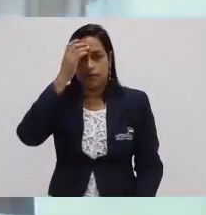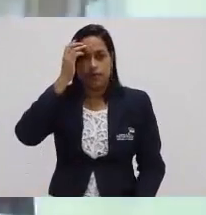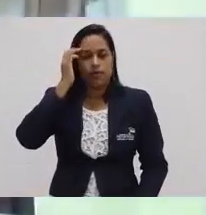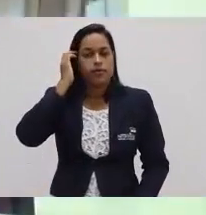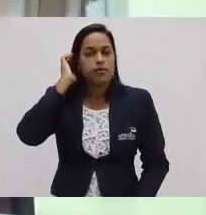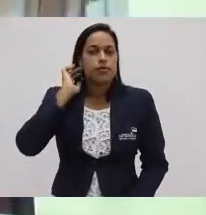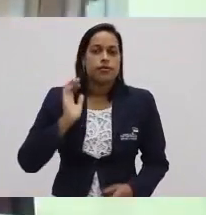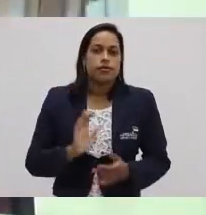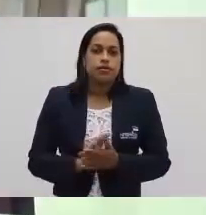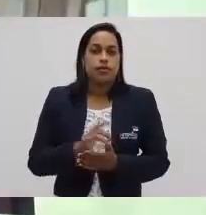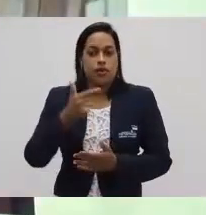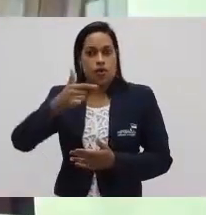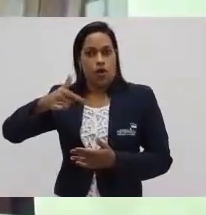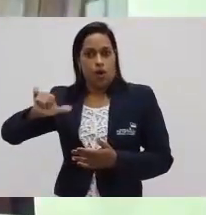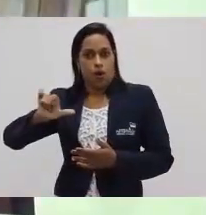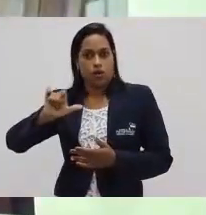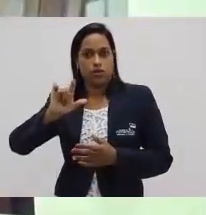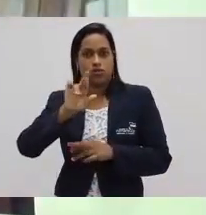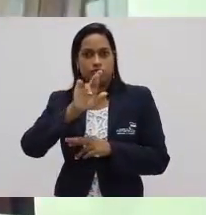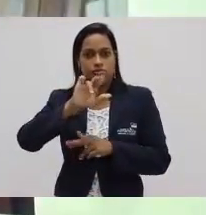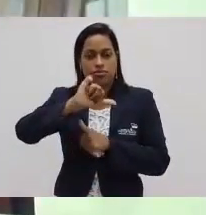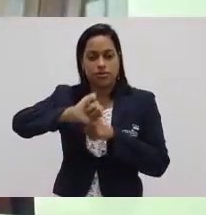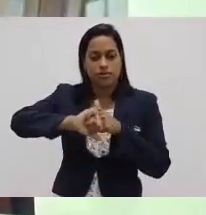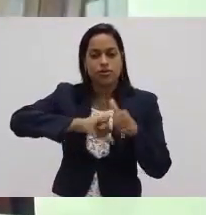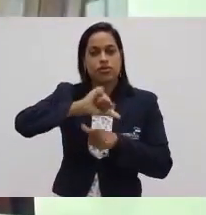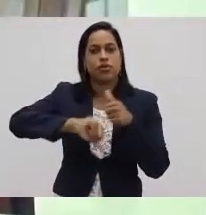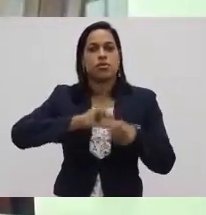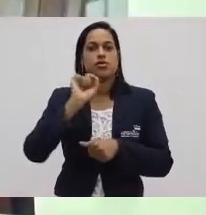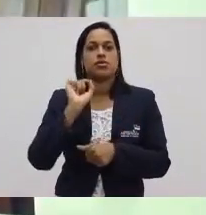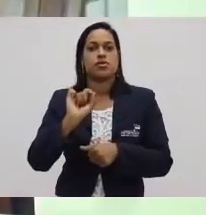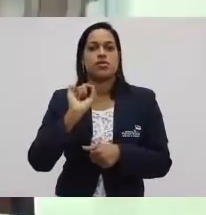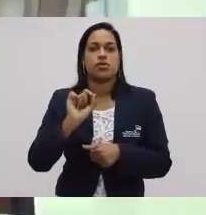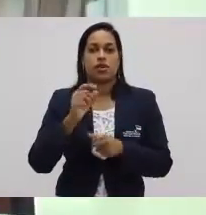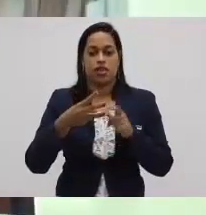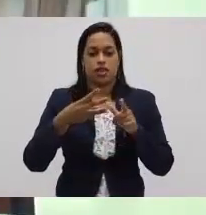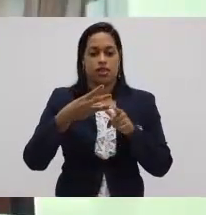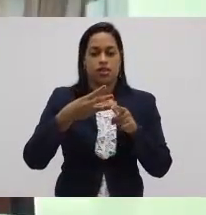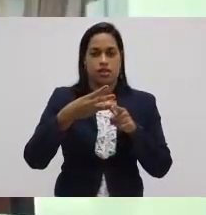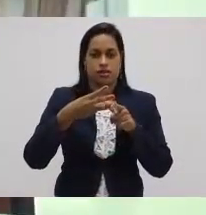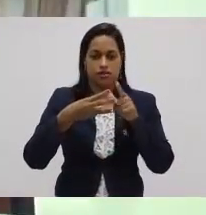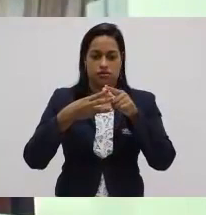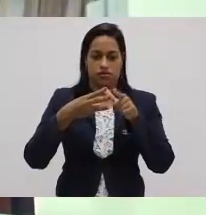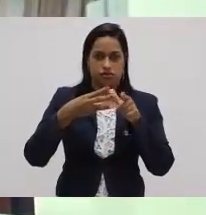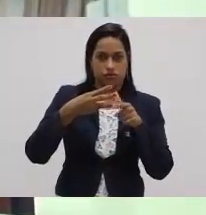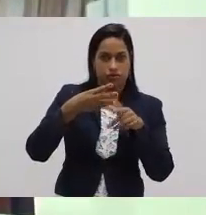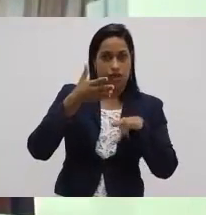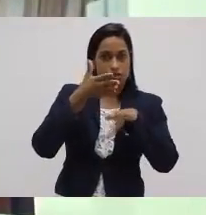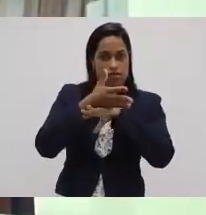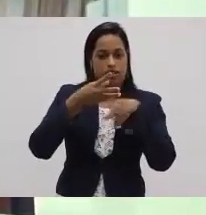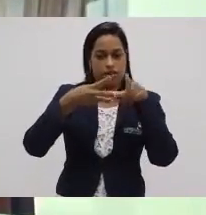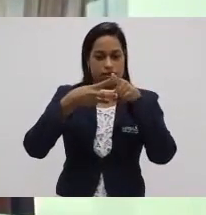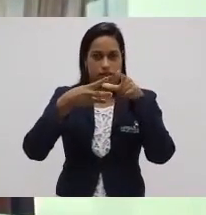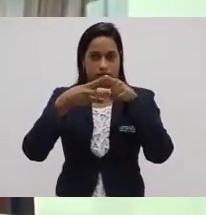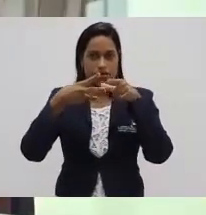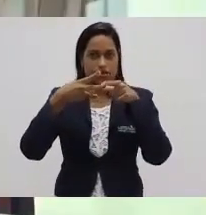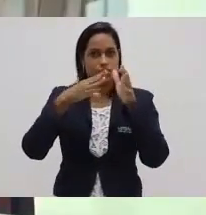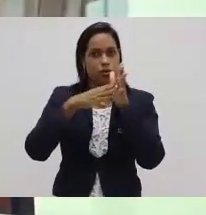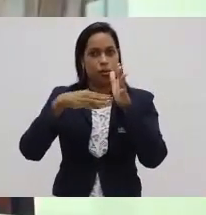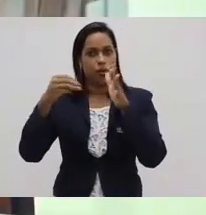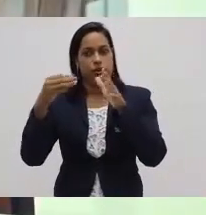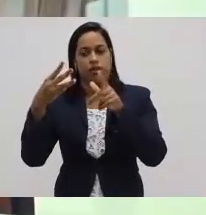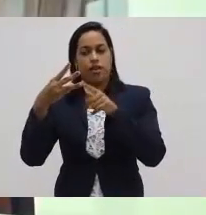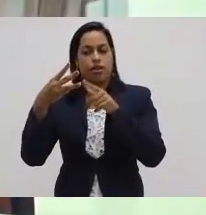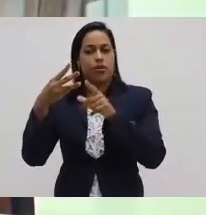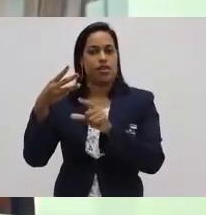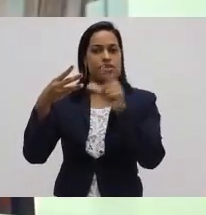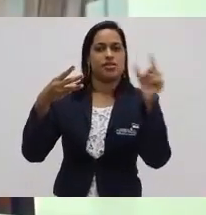O modelo de transformação é formado por três elementos. As entradas, o próprio modelo de transformação e as